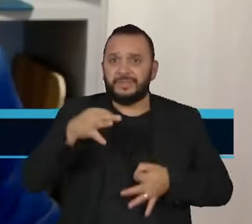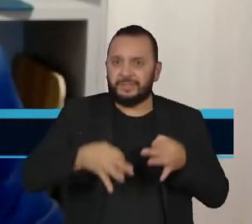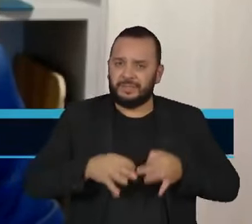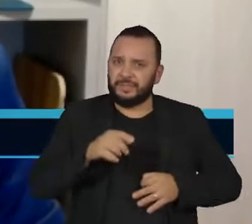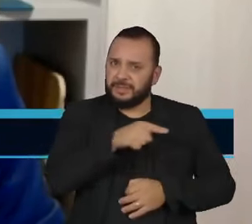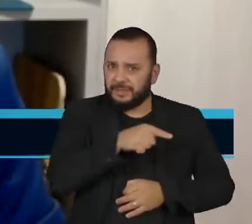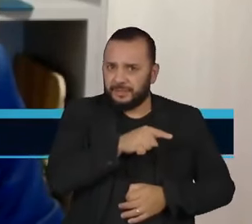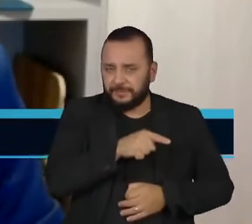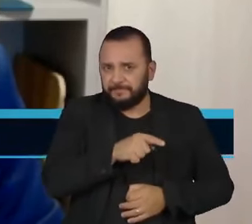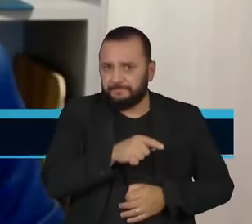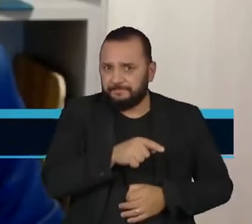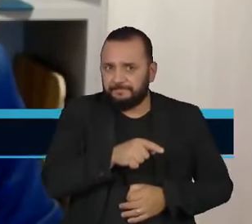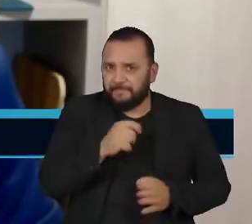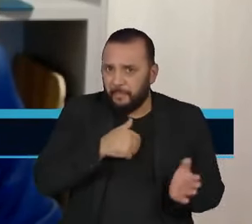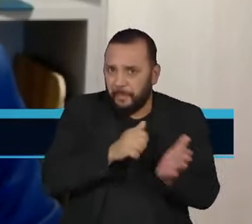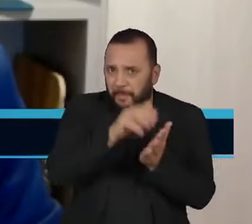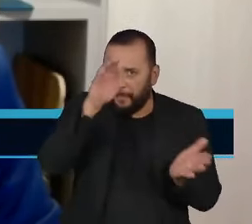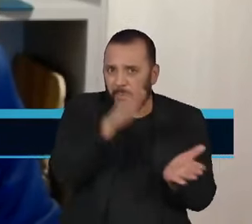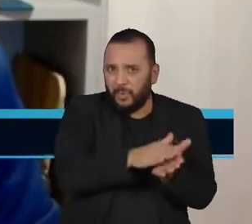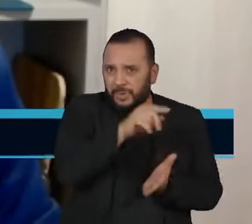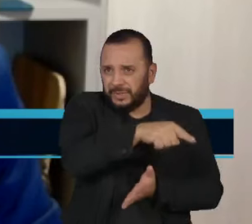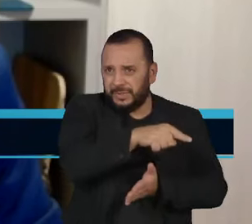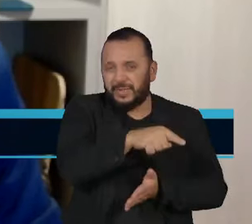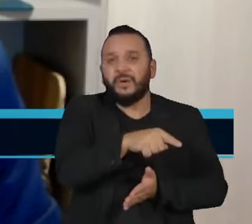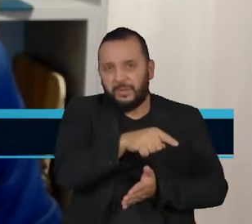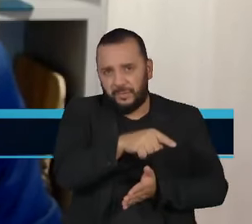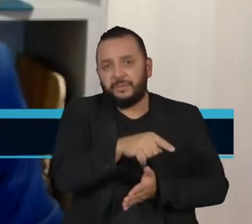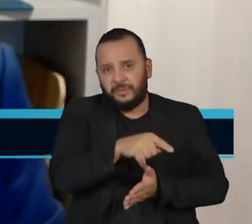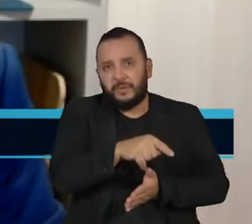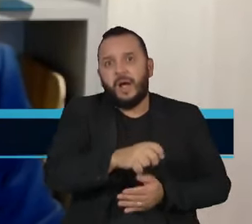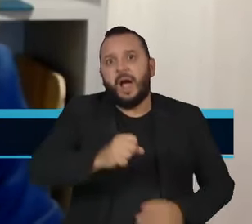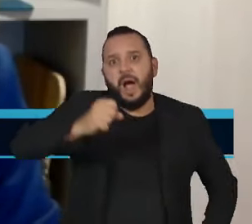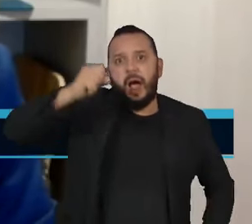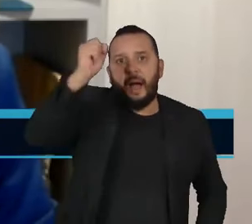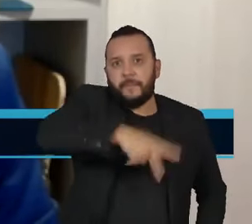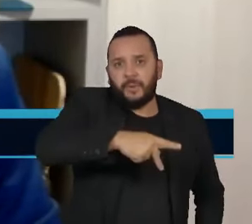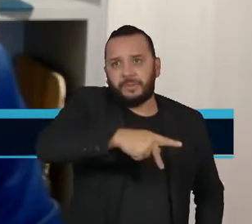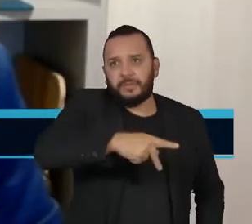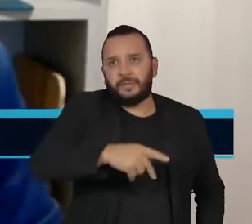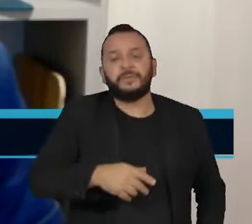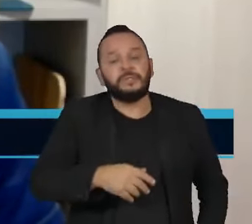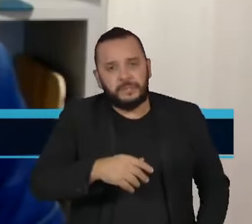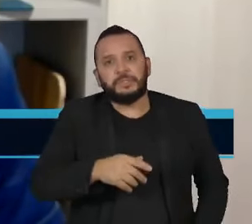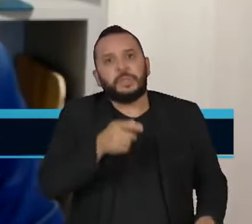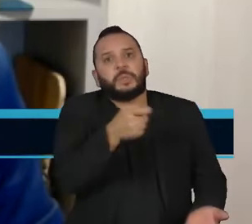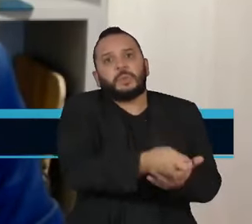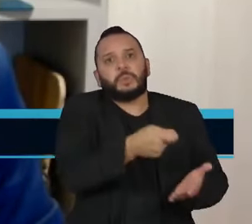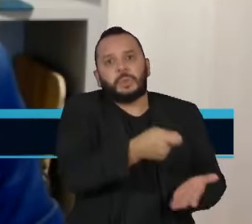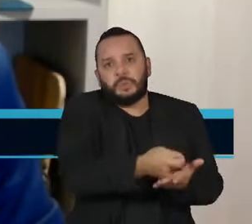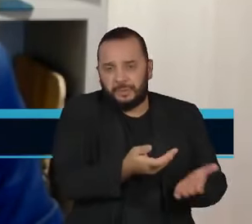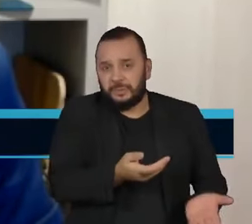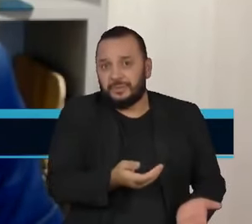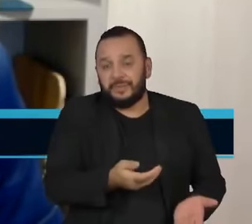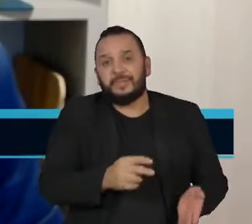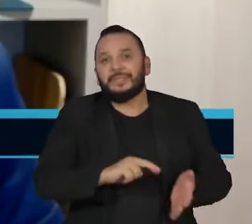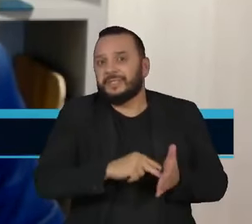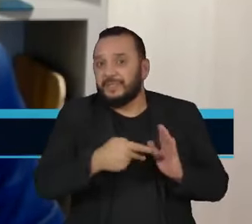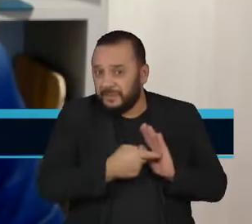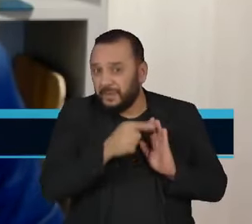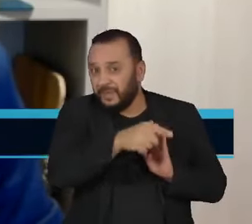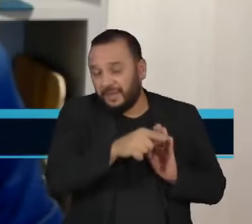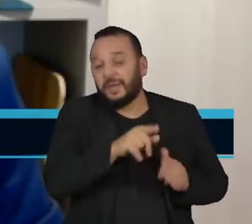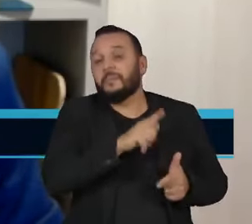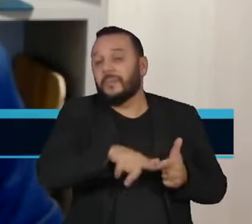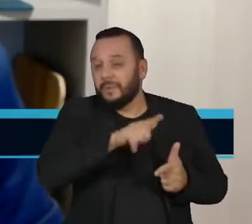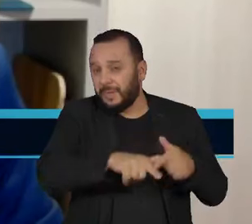punido com essa, entre aspas, punição máxima prevista na legislação, ele geralmente está envolvido com casos muito